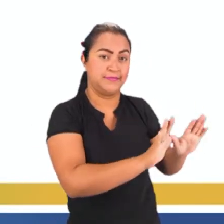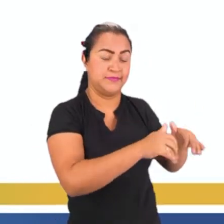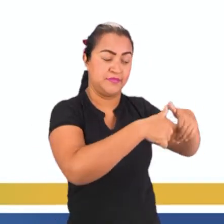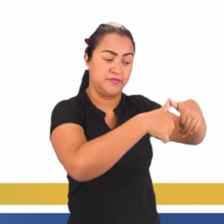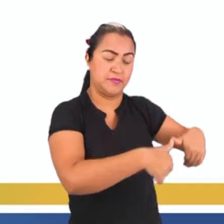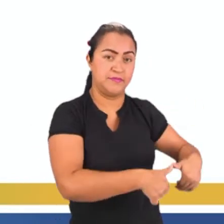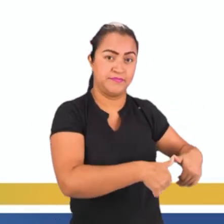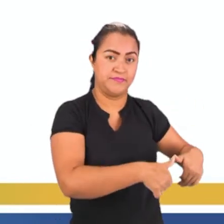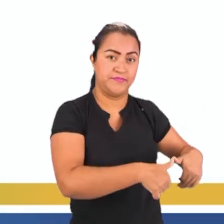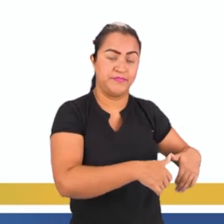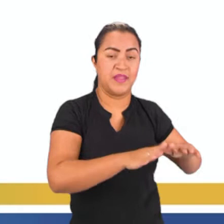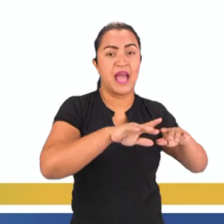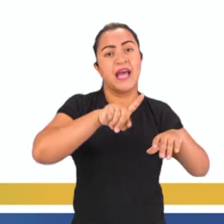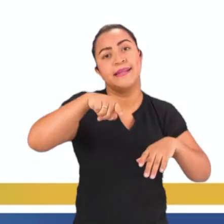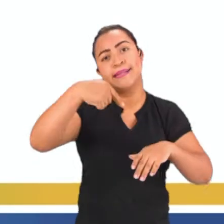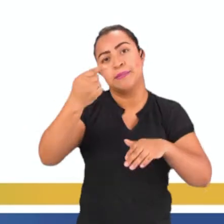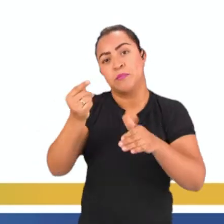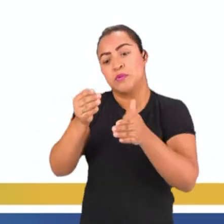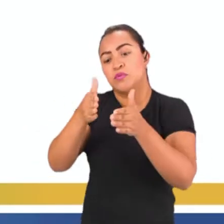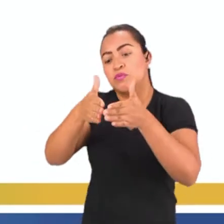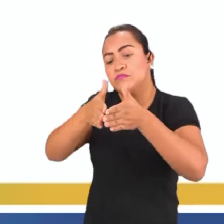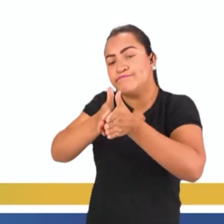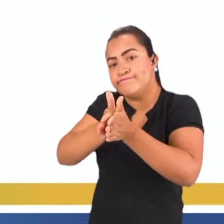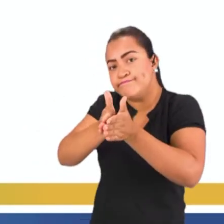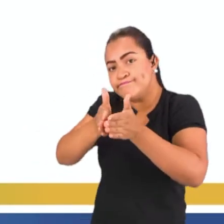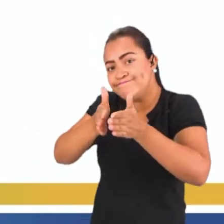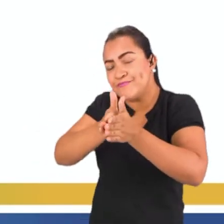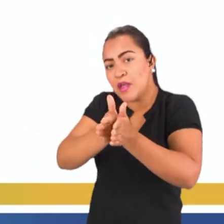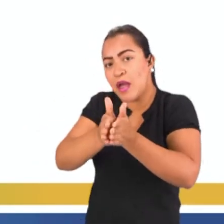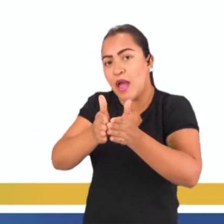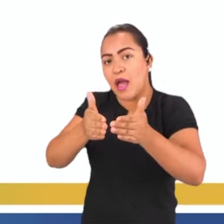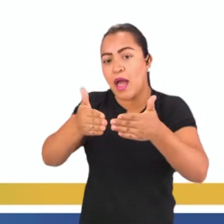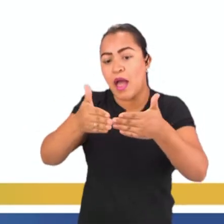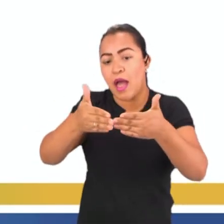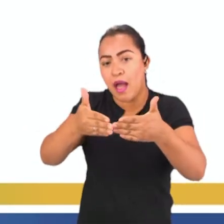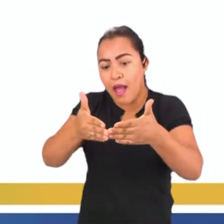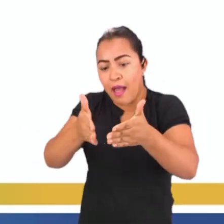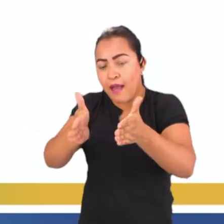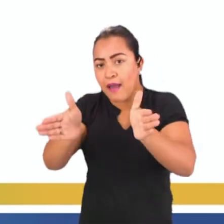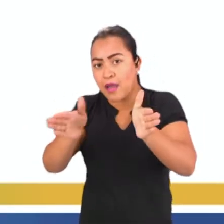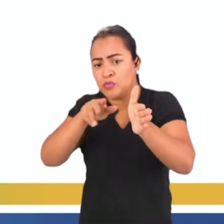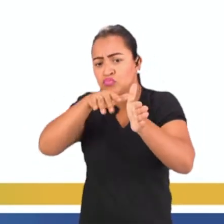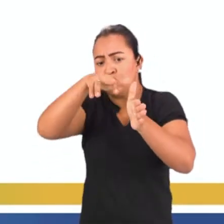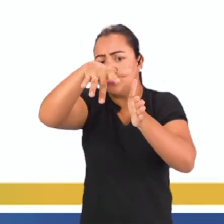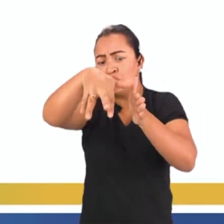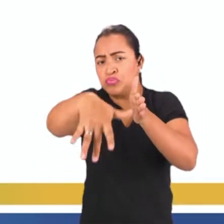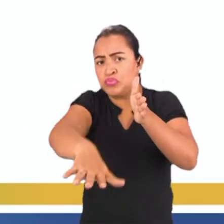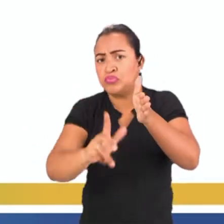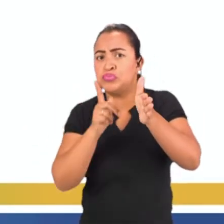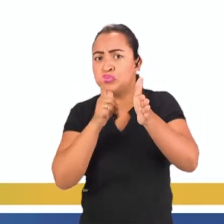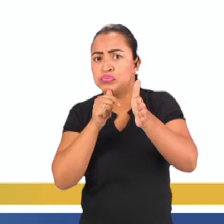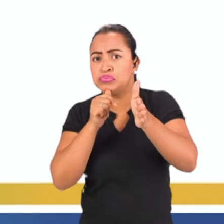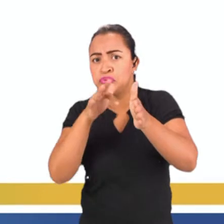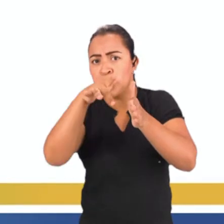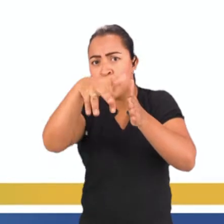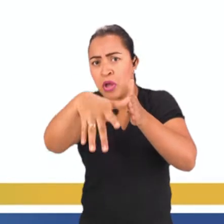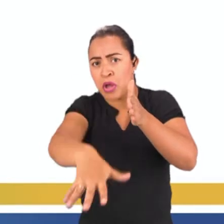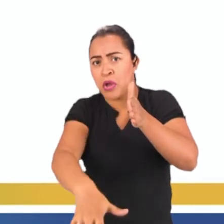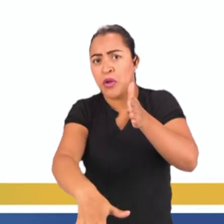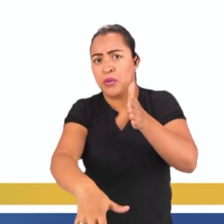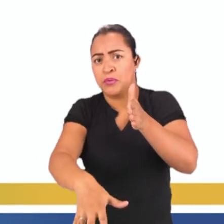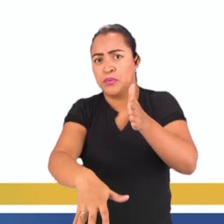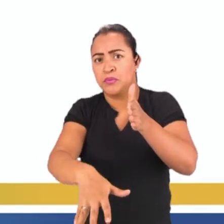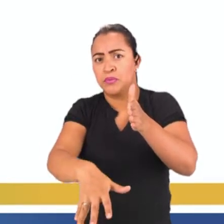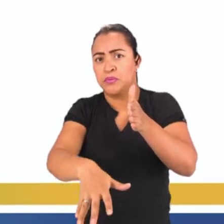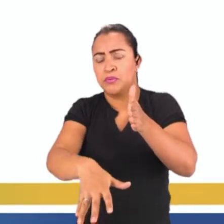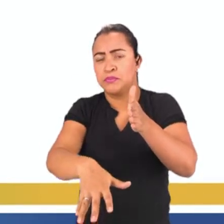Vamos chamar ali os vertedouros. E essa água vai se deslocando. O vai acontecer? Vai acontecer uma pressão em que